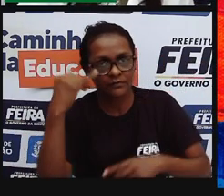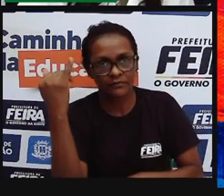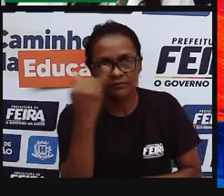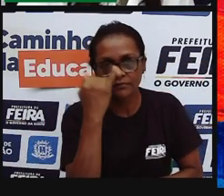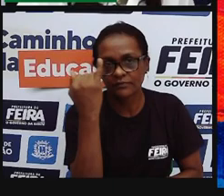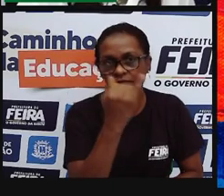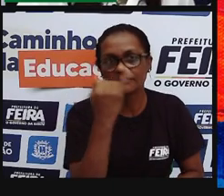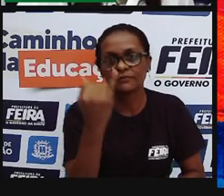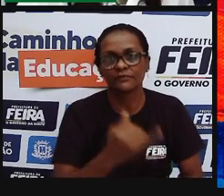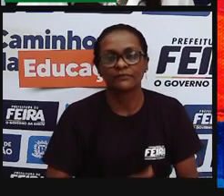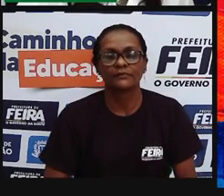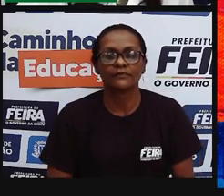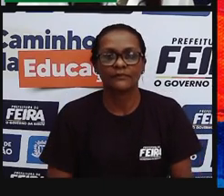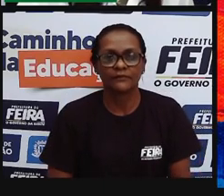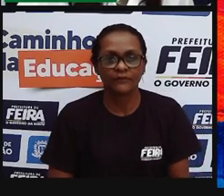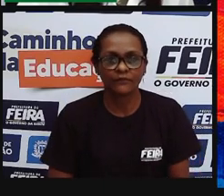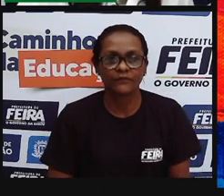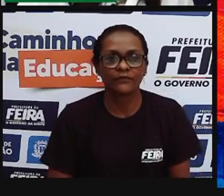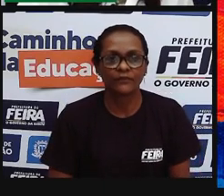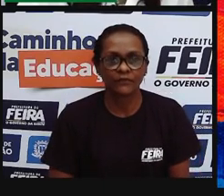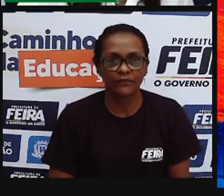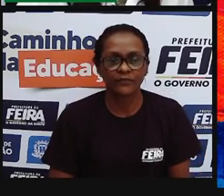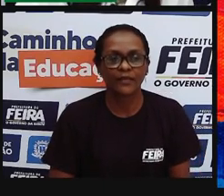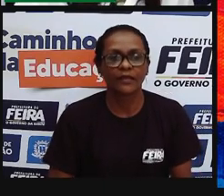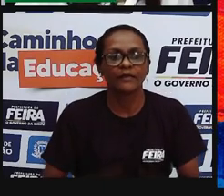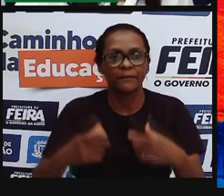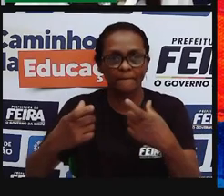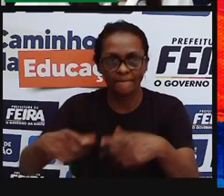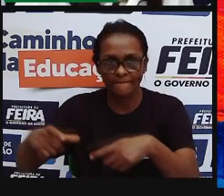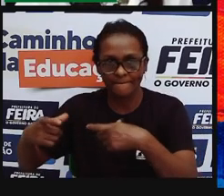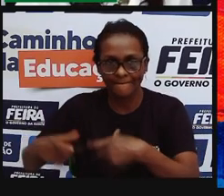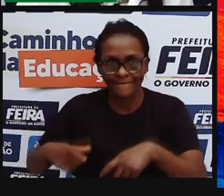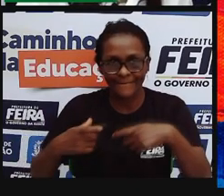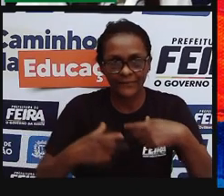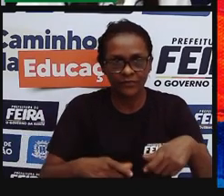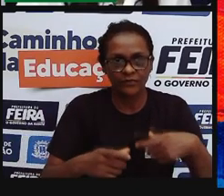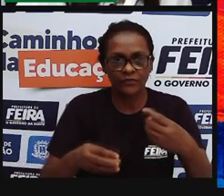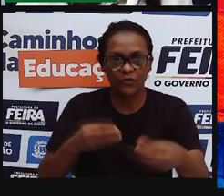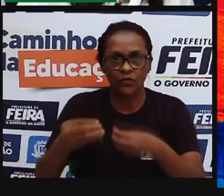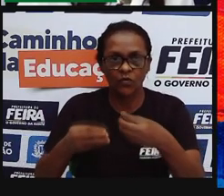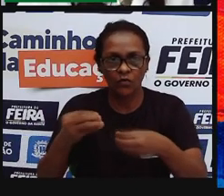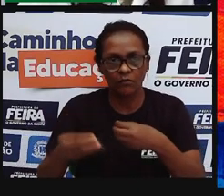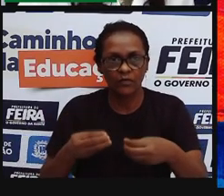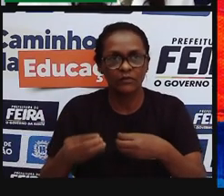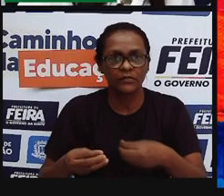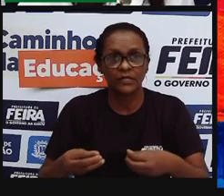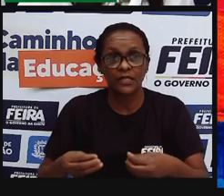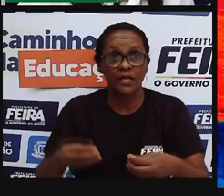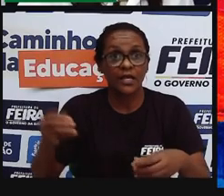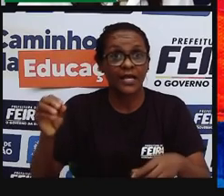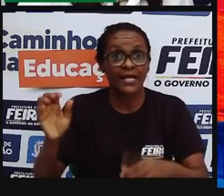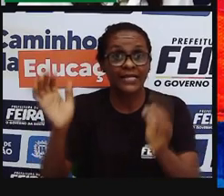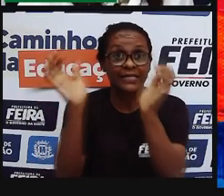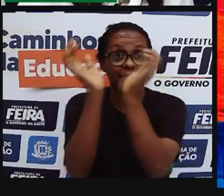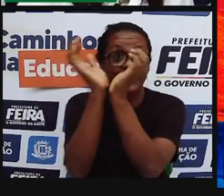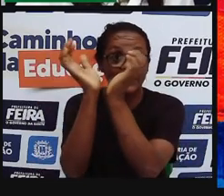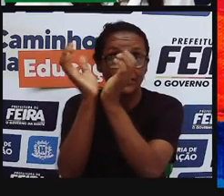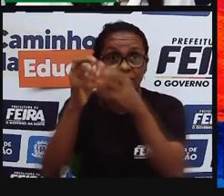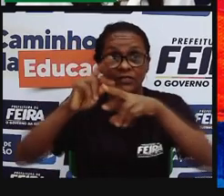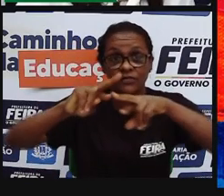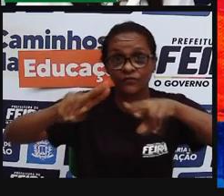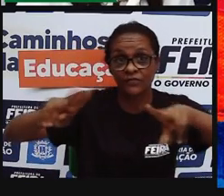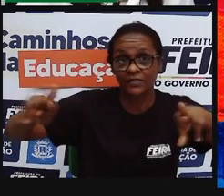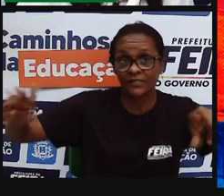daquele ambiente, daquela localidade, daquela região, e com condições climáticas e geográficas, também, que são semelhantes,